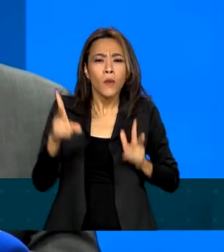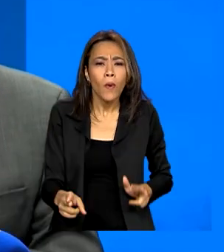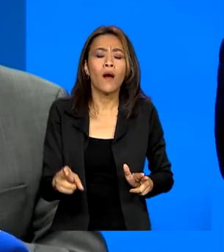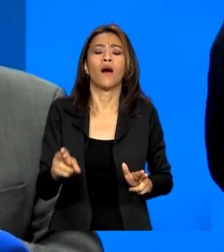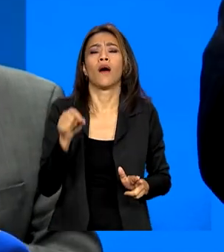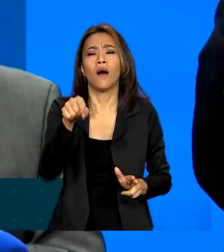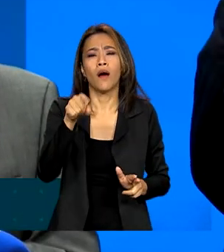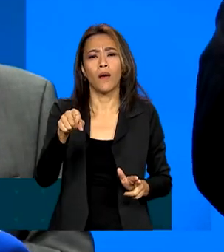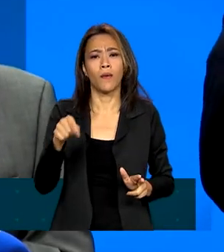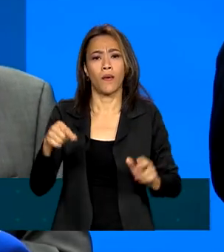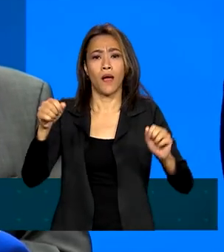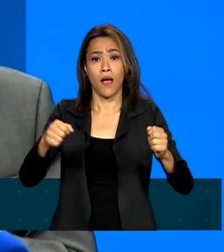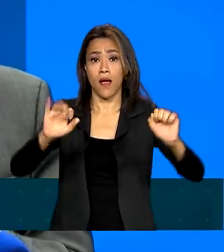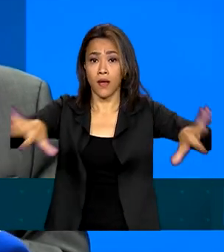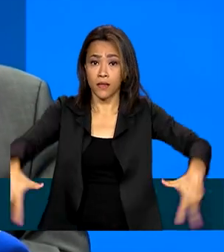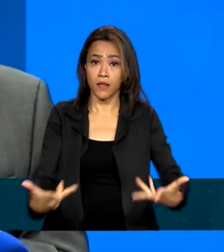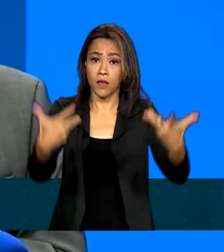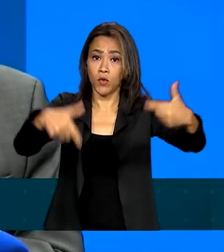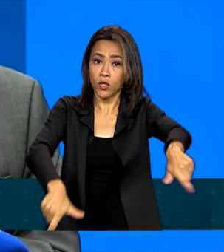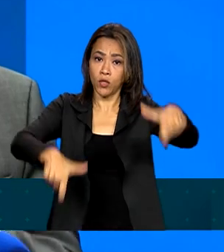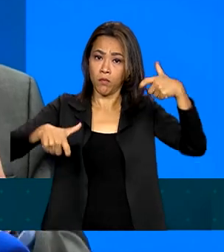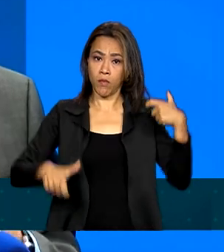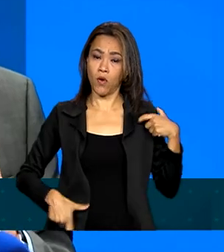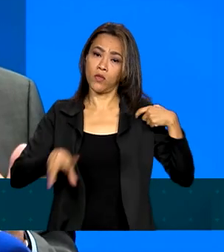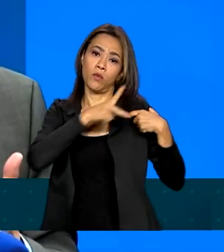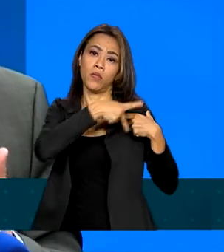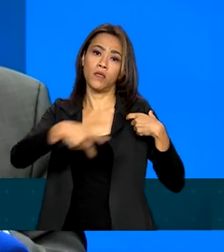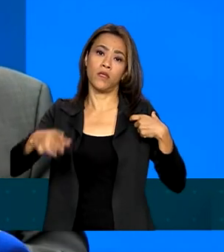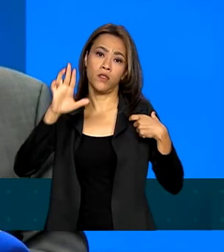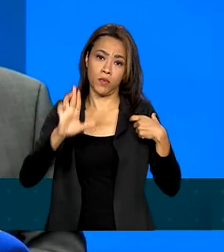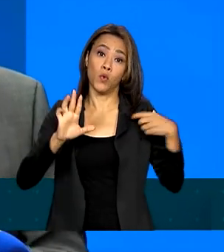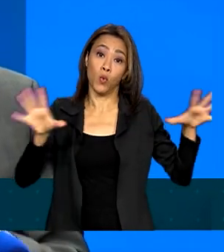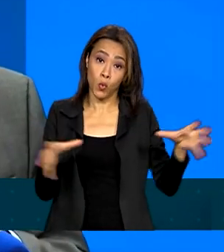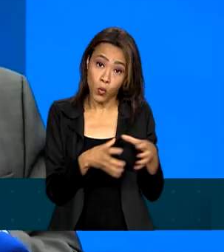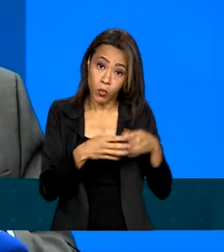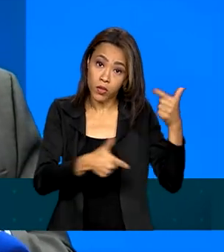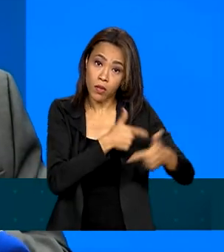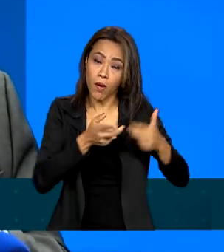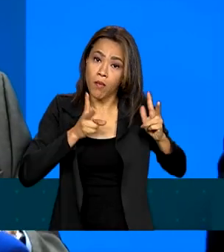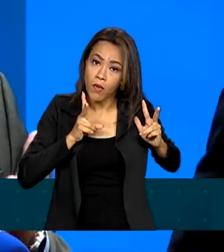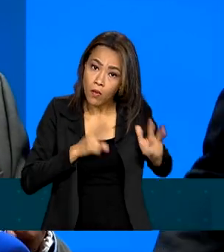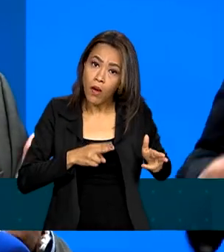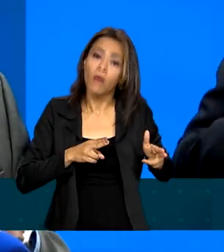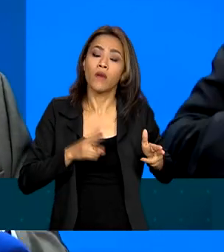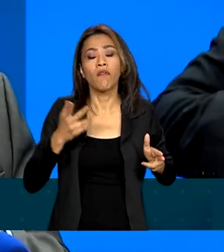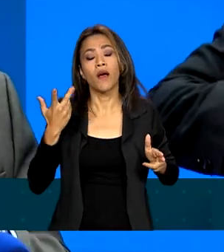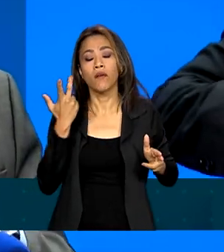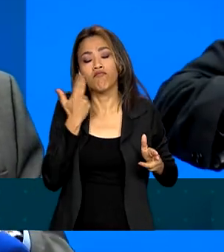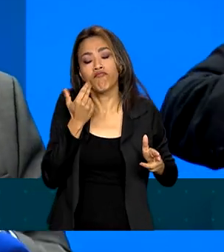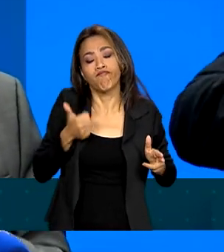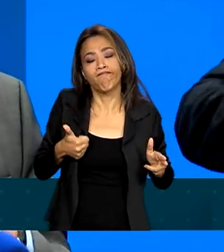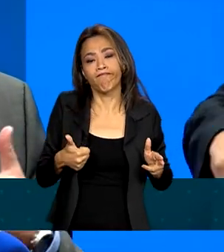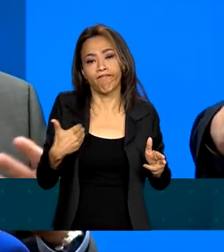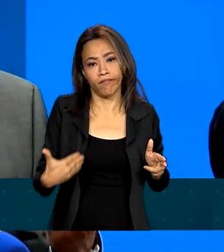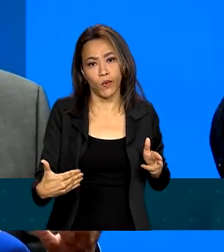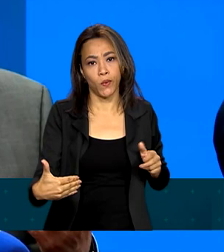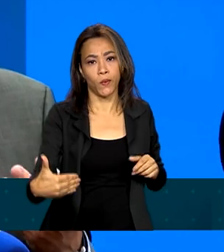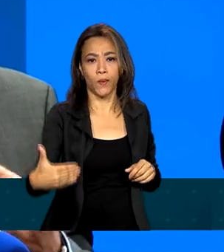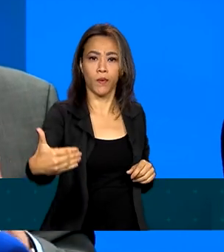posse do presidente no dia 1º de janeiro. O que nos dava tranquilidade e segurança de que tudo transcorreria dentro da